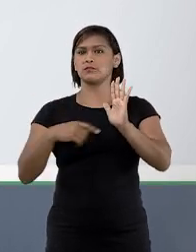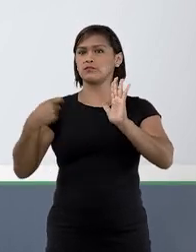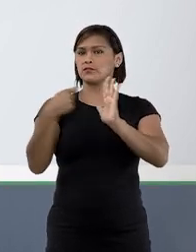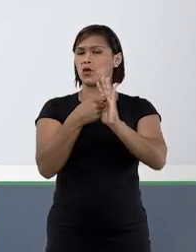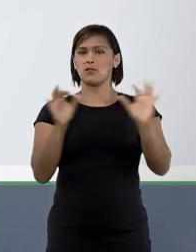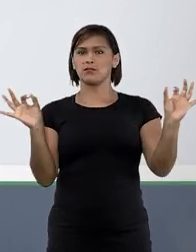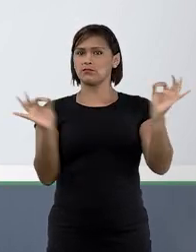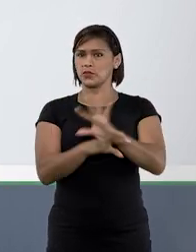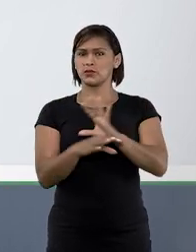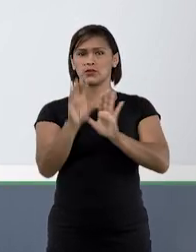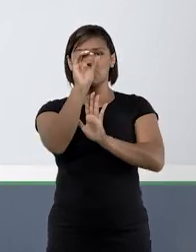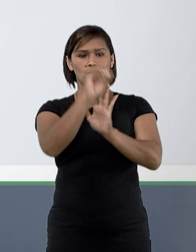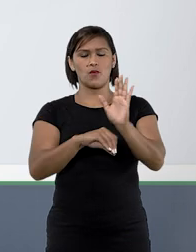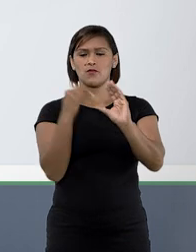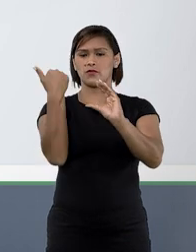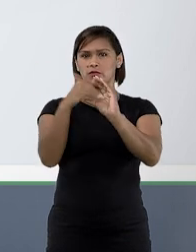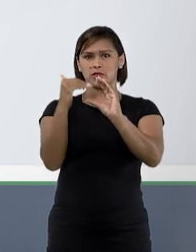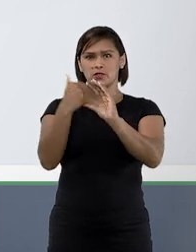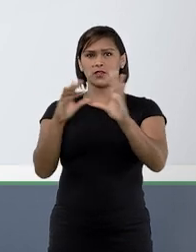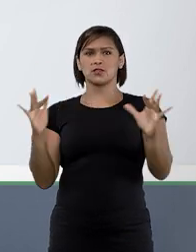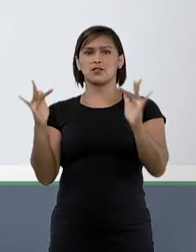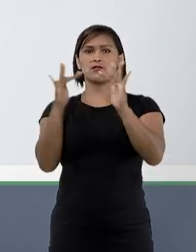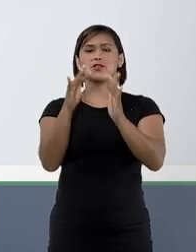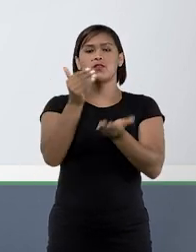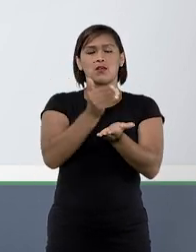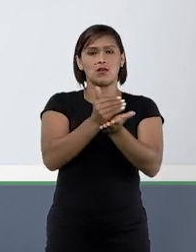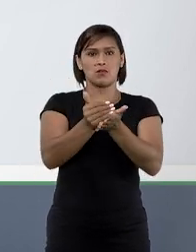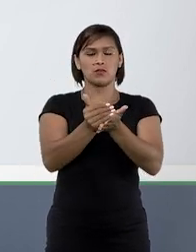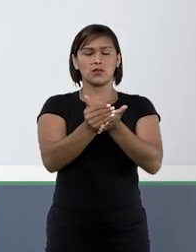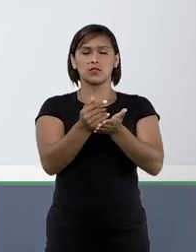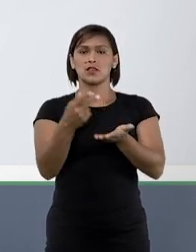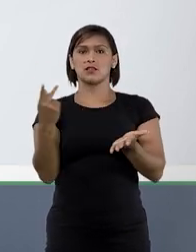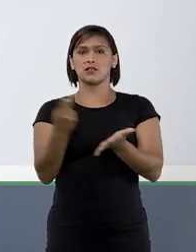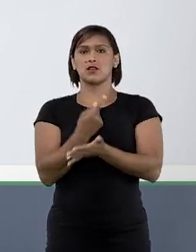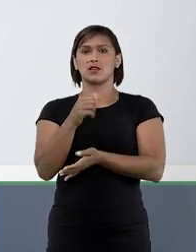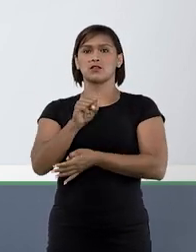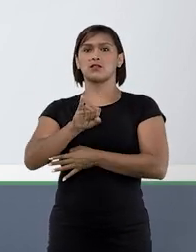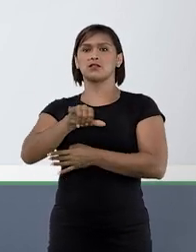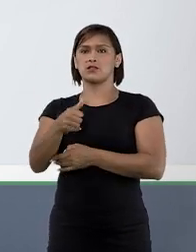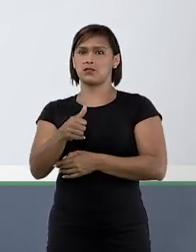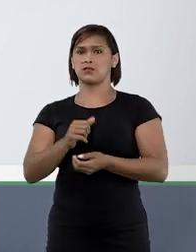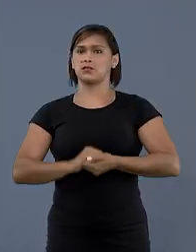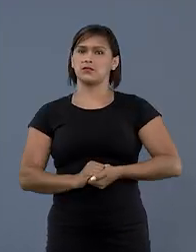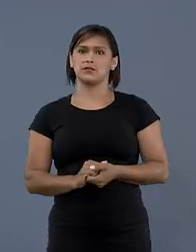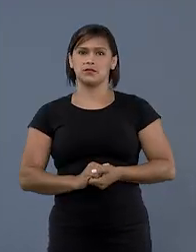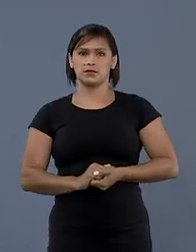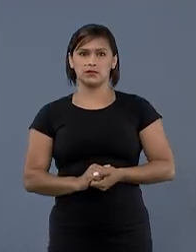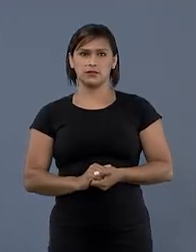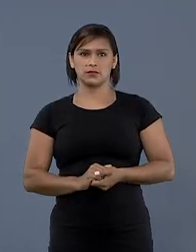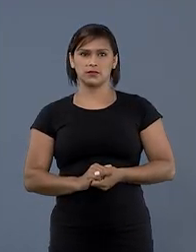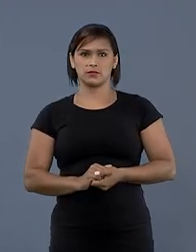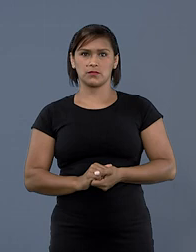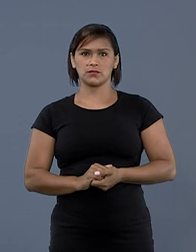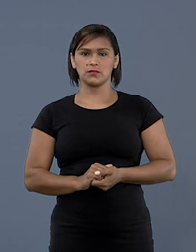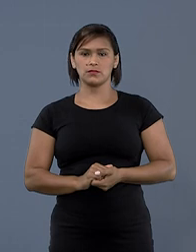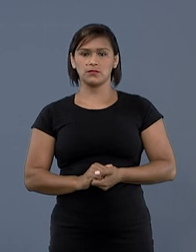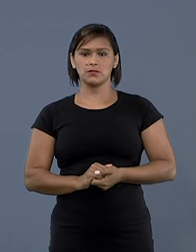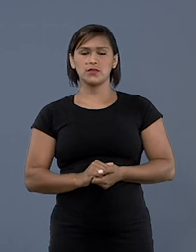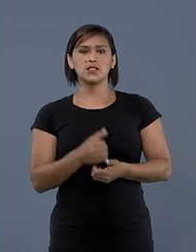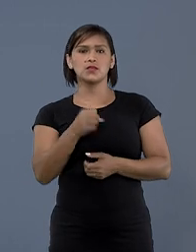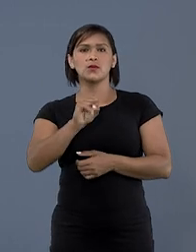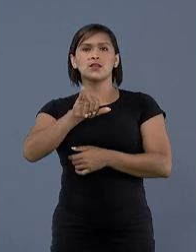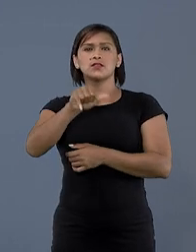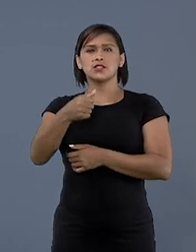petição. Pronto! O ofício já está vinculado a um processo em trâmite no STJ. O